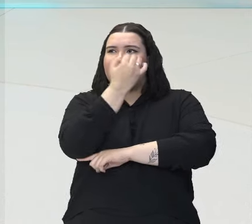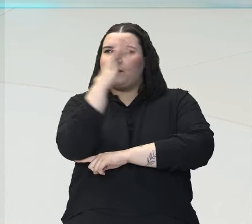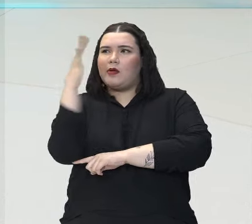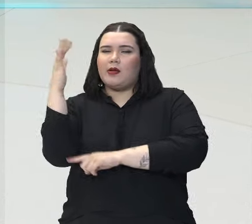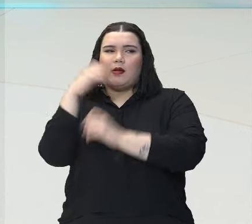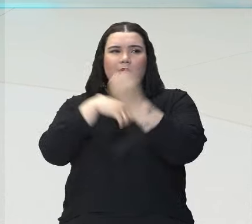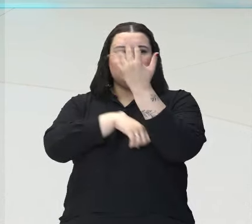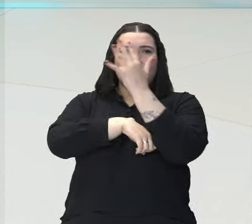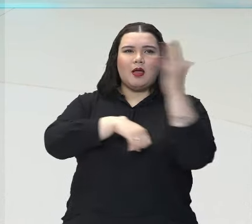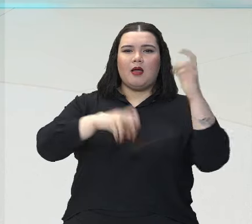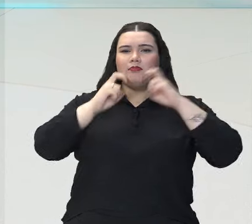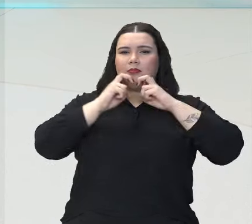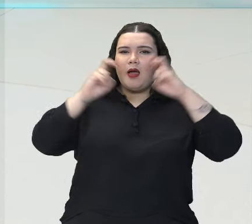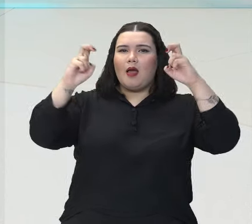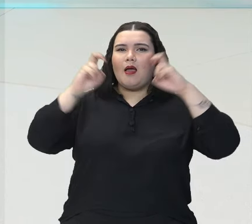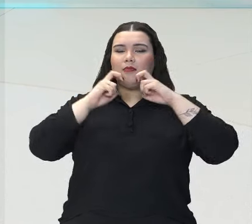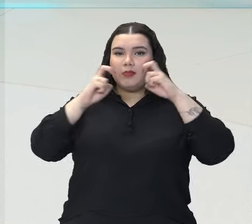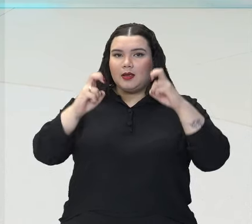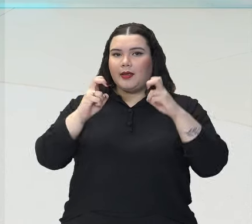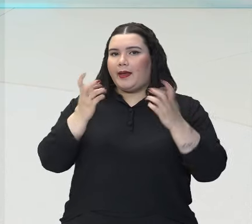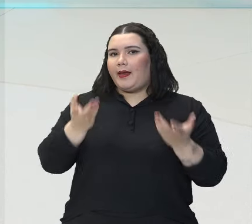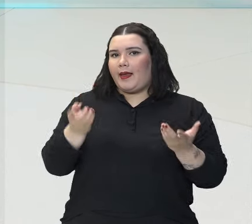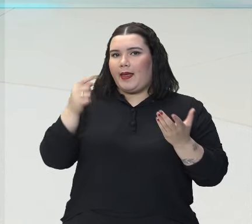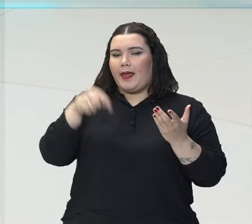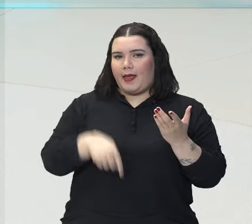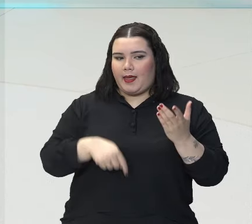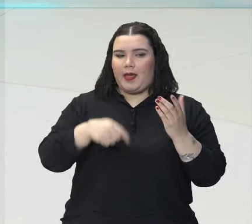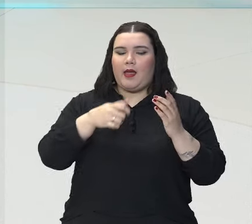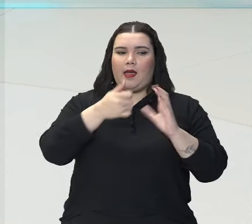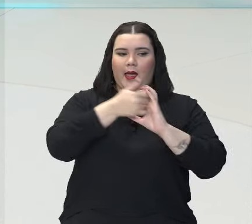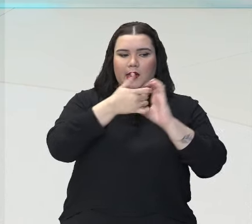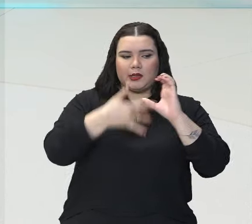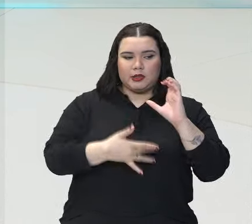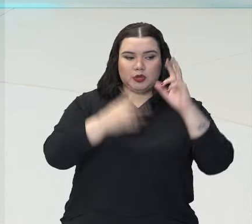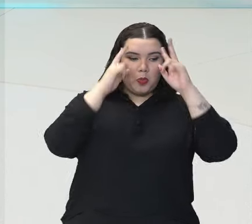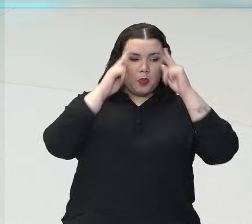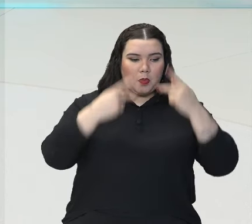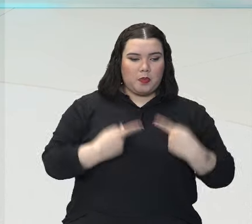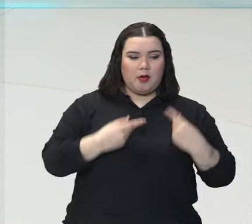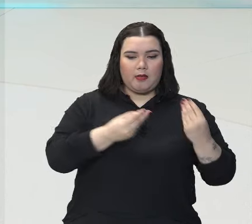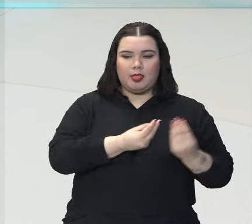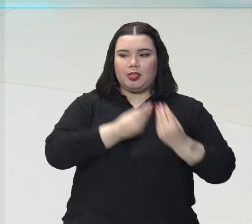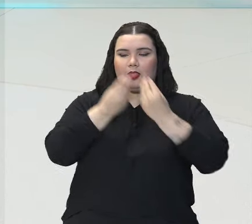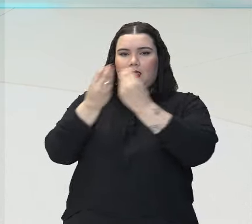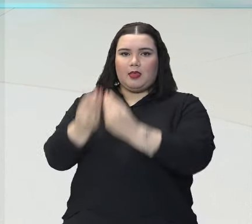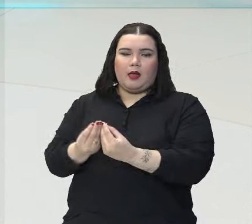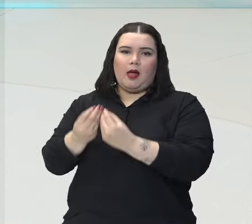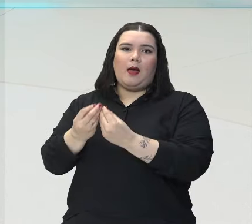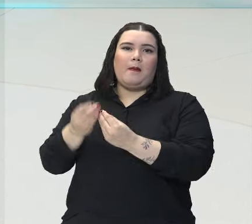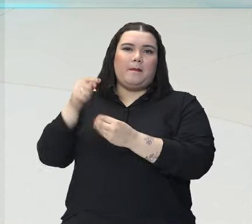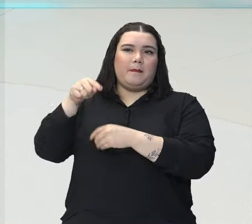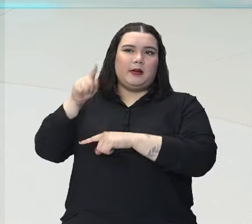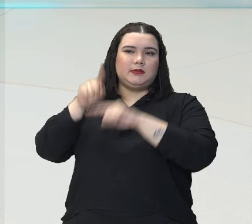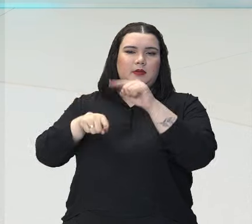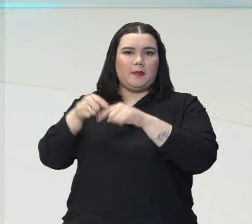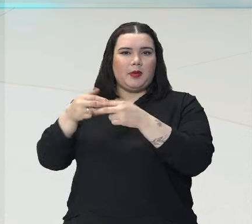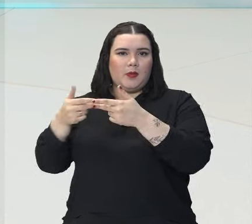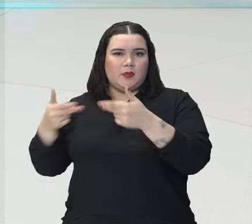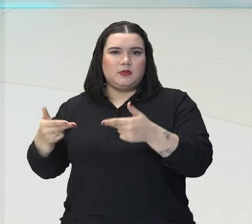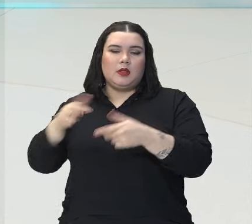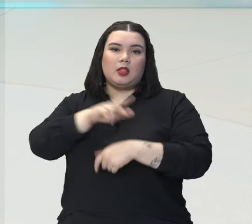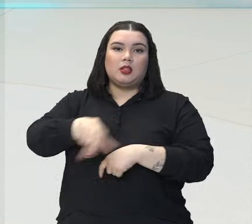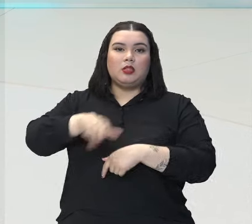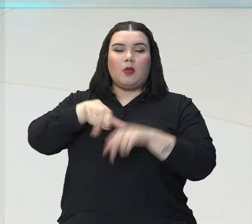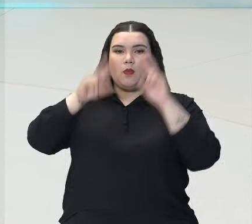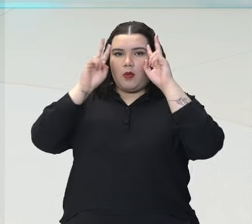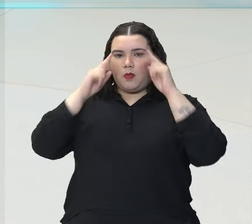Então, foi uma característica desse ser que a gente colocou, né? De um ser inanimado, no caso da